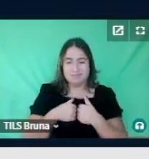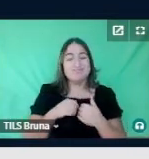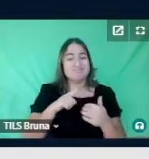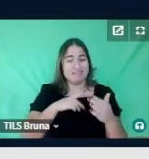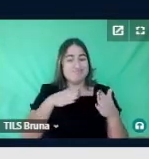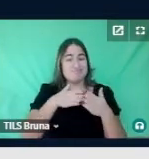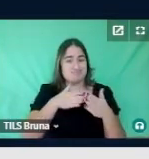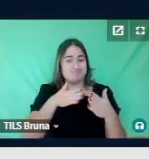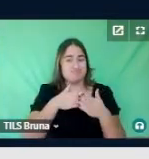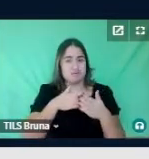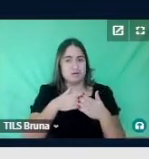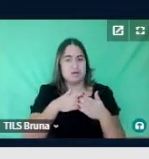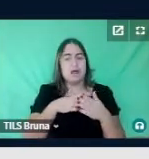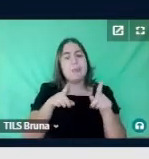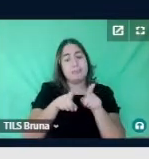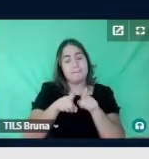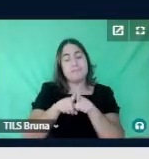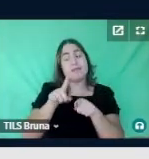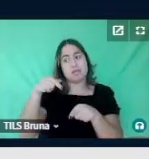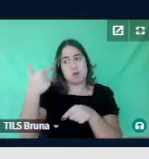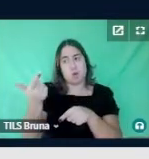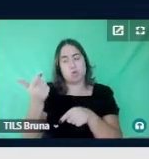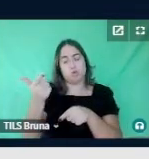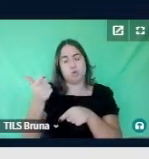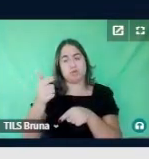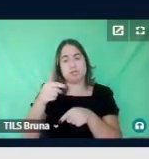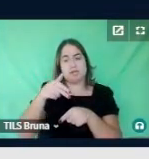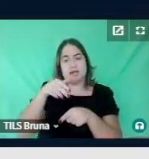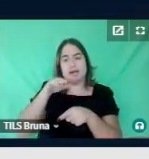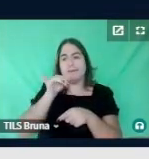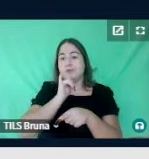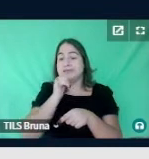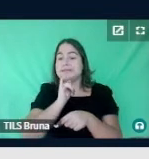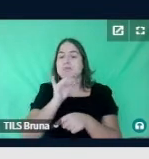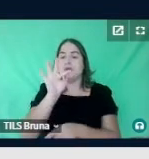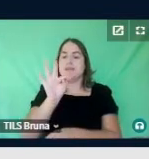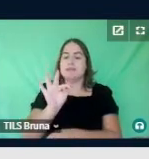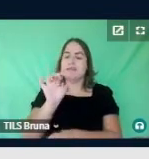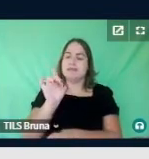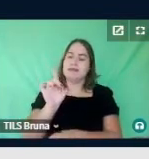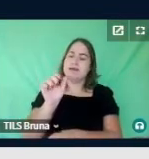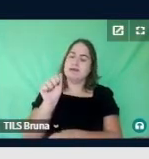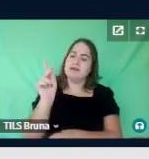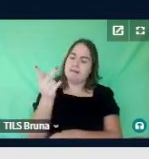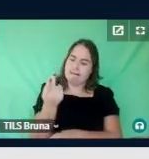transtornos do neurodesenvolvimento. como o TDAH, a dislexia.